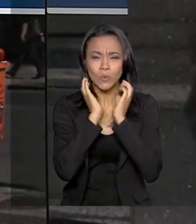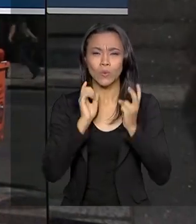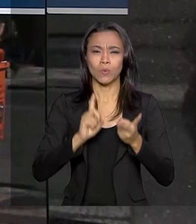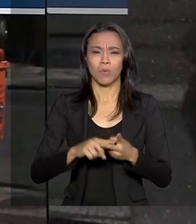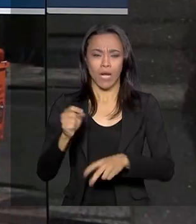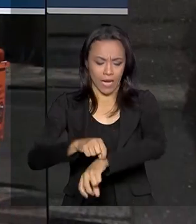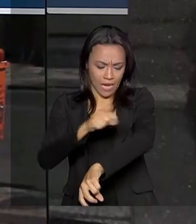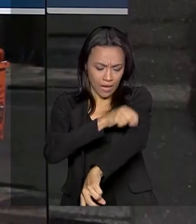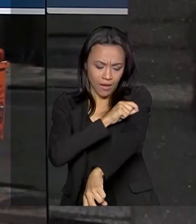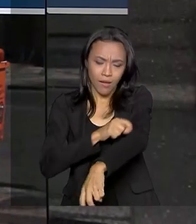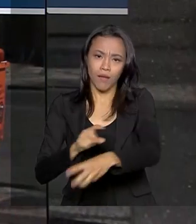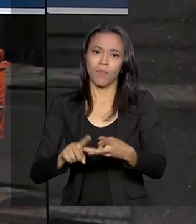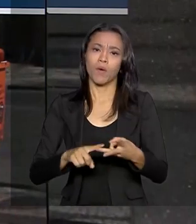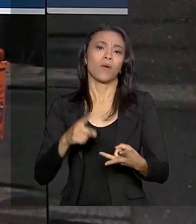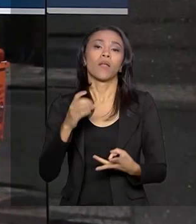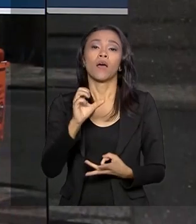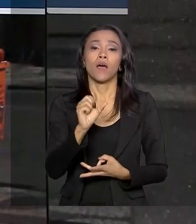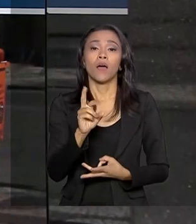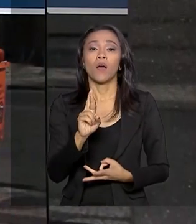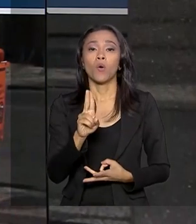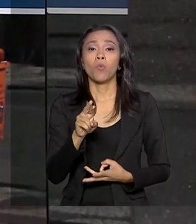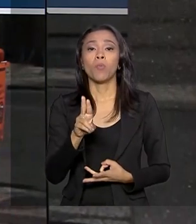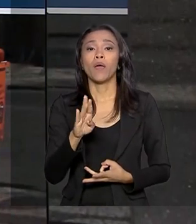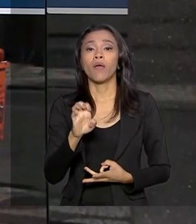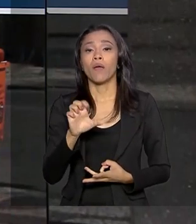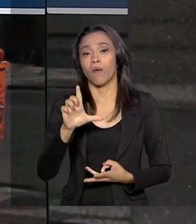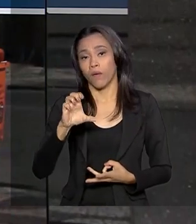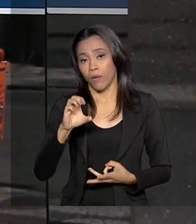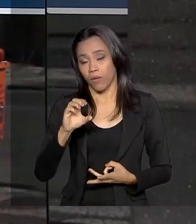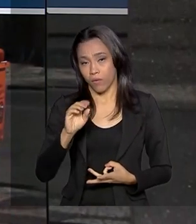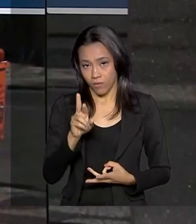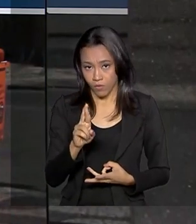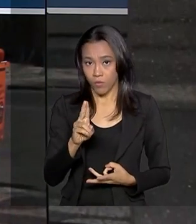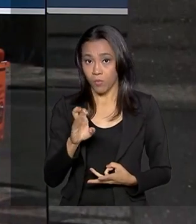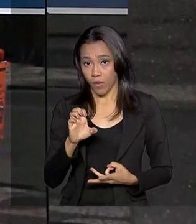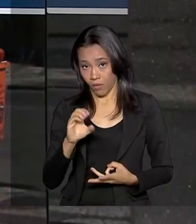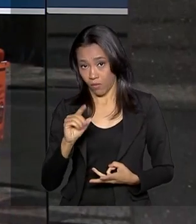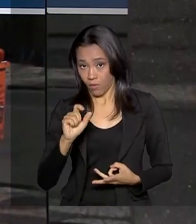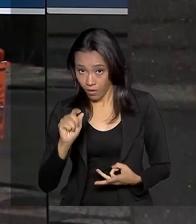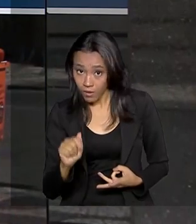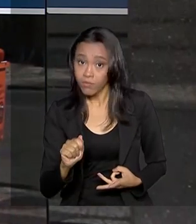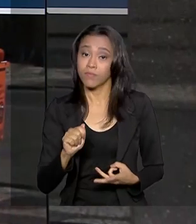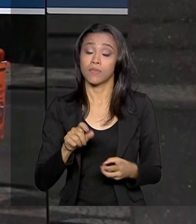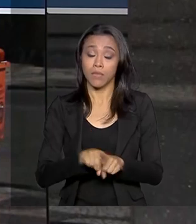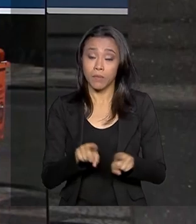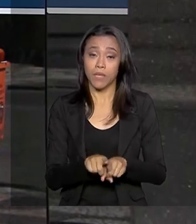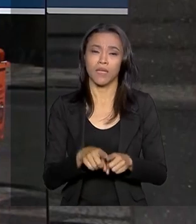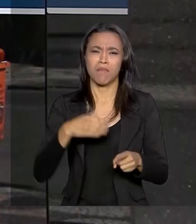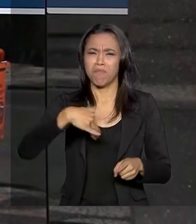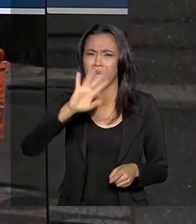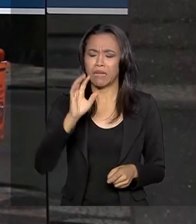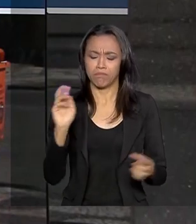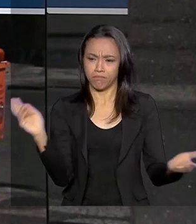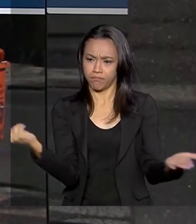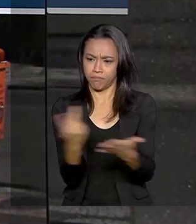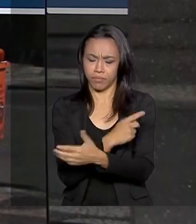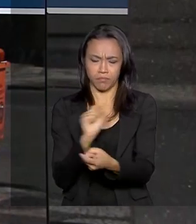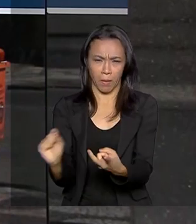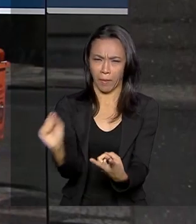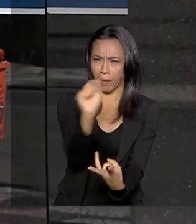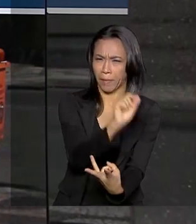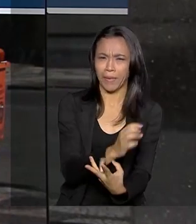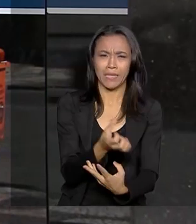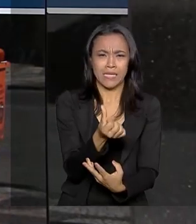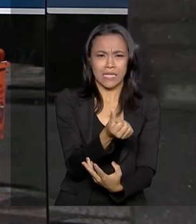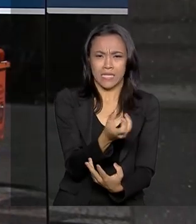catapora. Nos sete primeiros meses do ano, Renata, foram confirmados em todo o país mais de 600 casos de sarampo